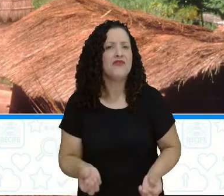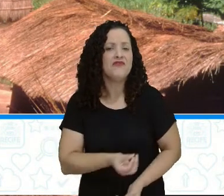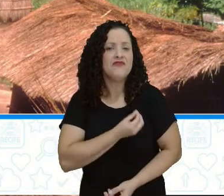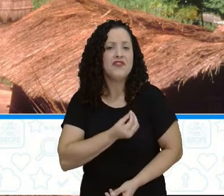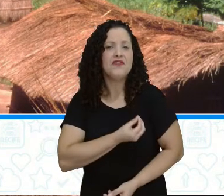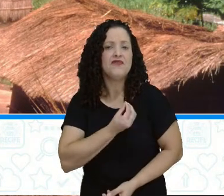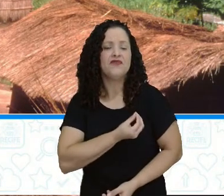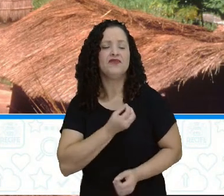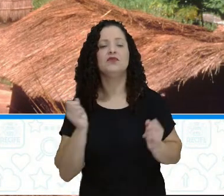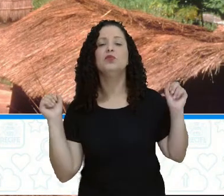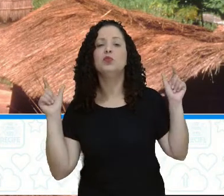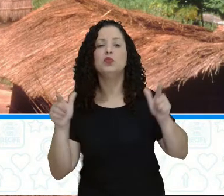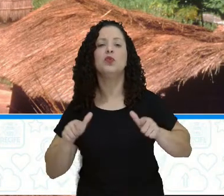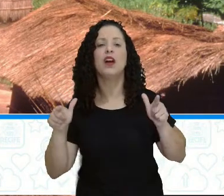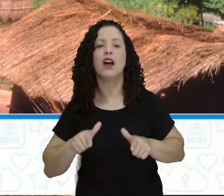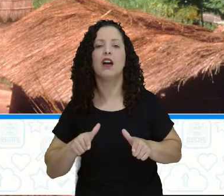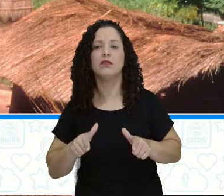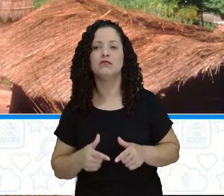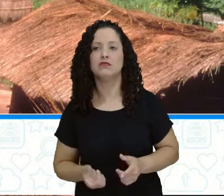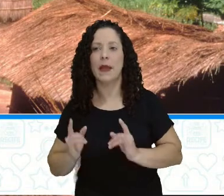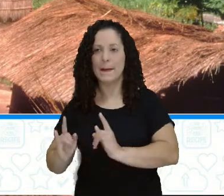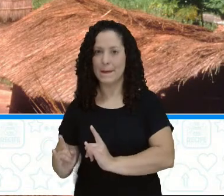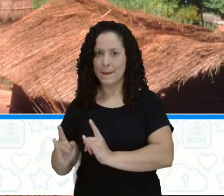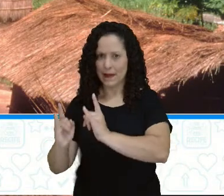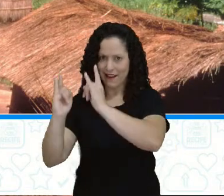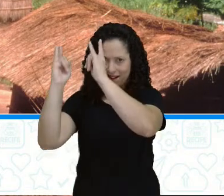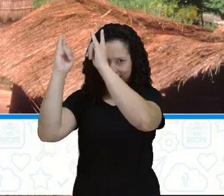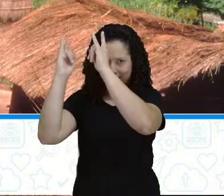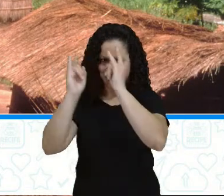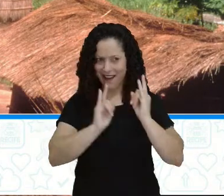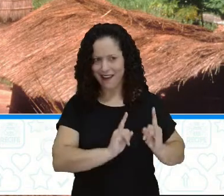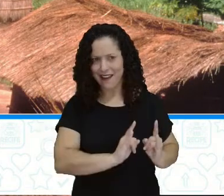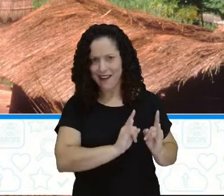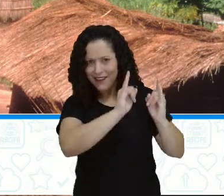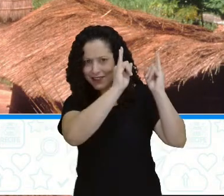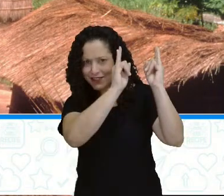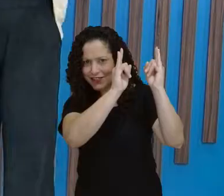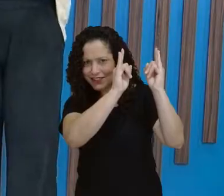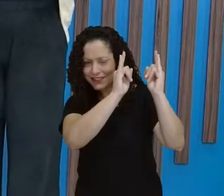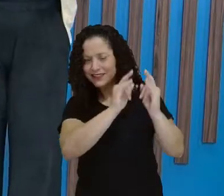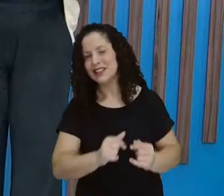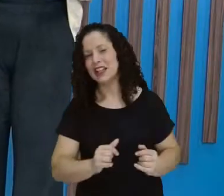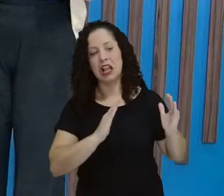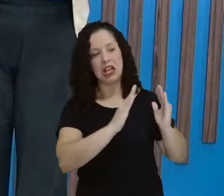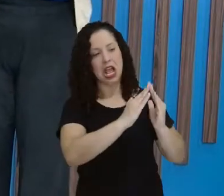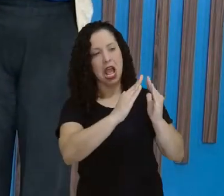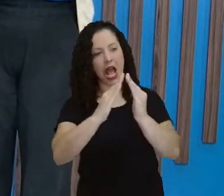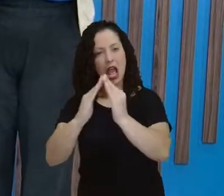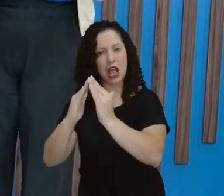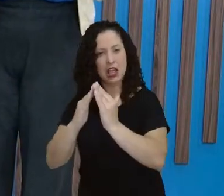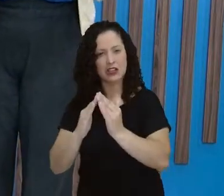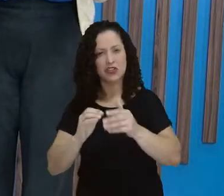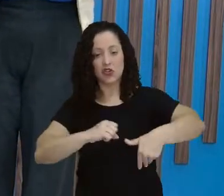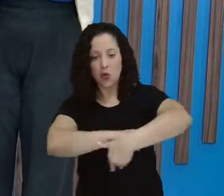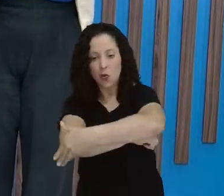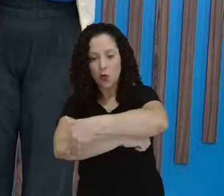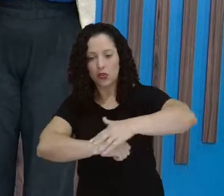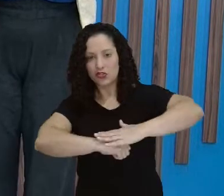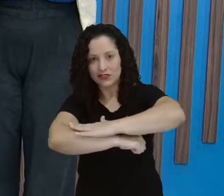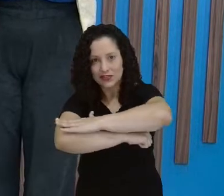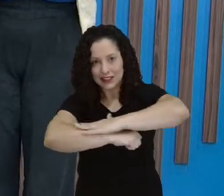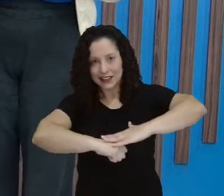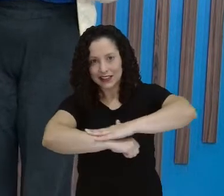moram aonde? Nesses prédios que a gente está habituado a ver aqui no Recife? Nessas casas, nas ruas asfaltadas?